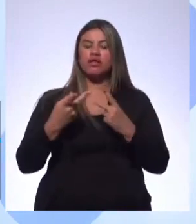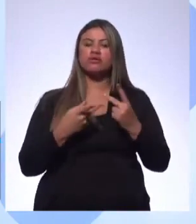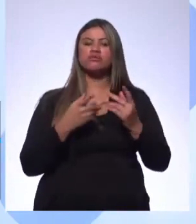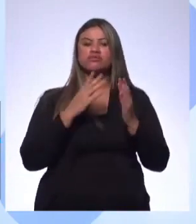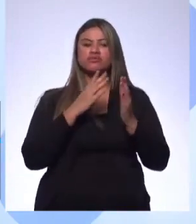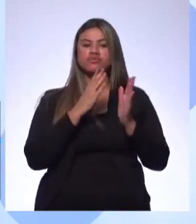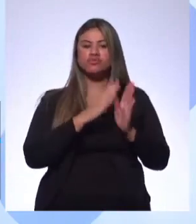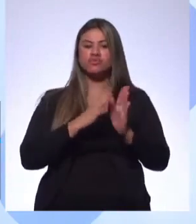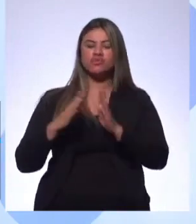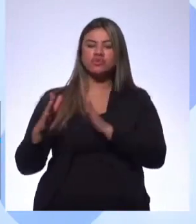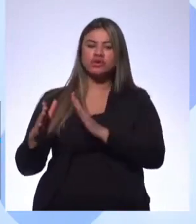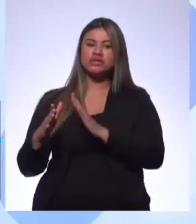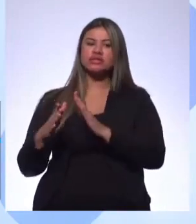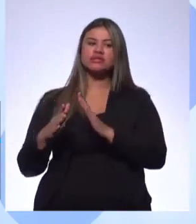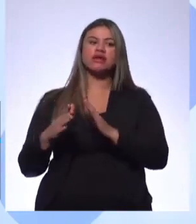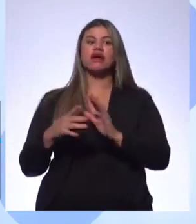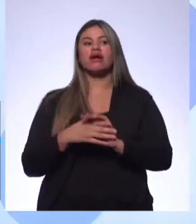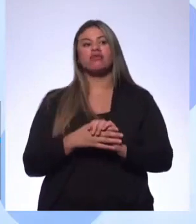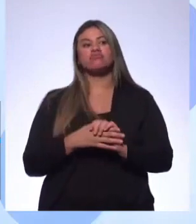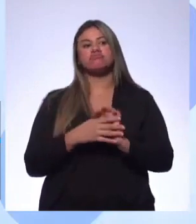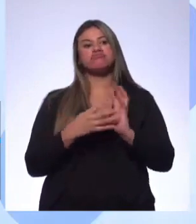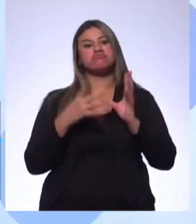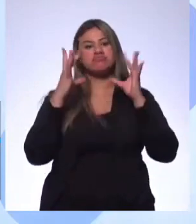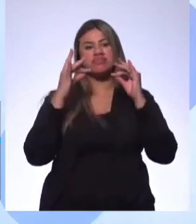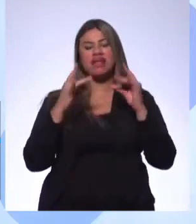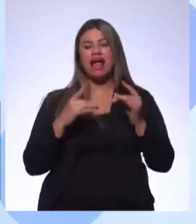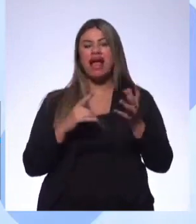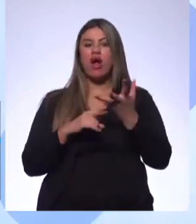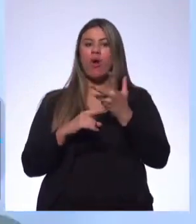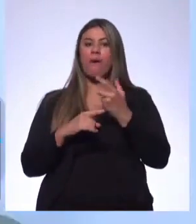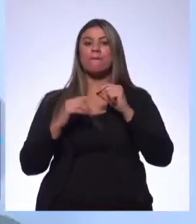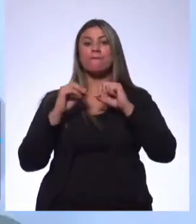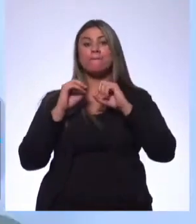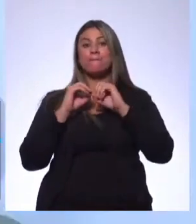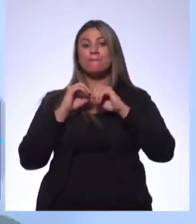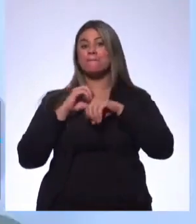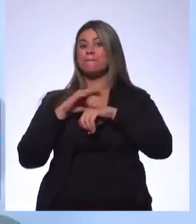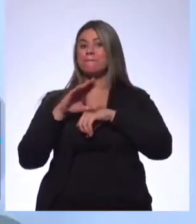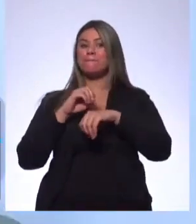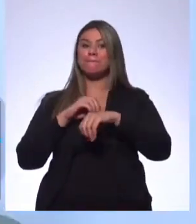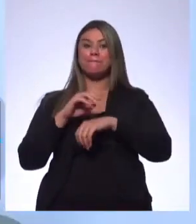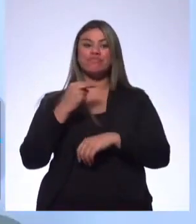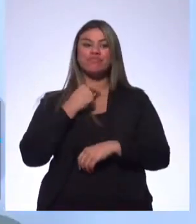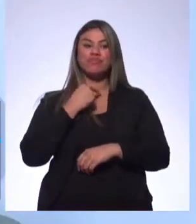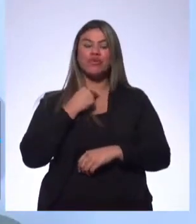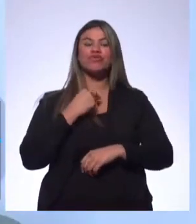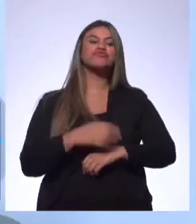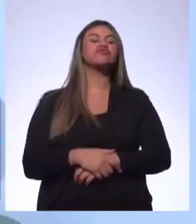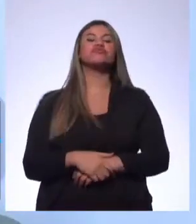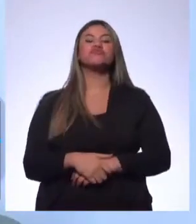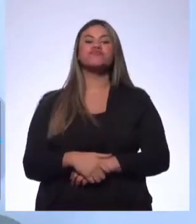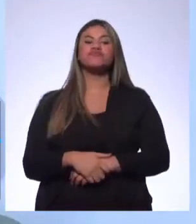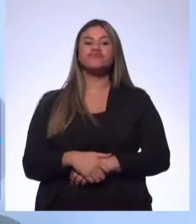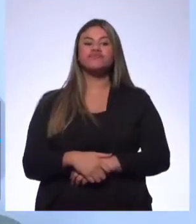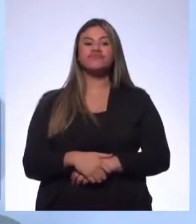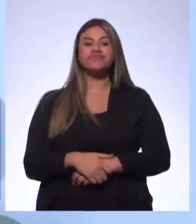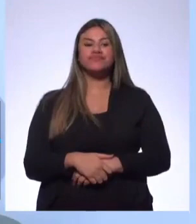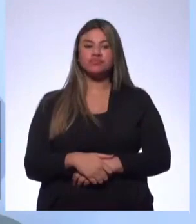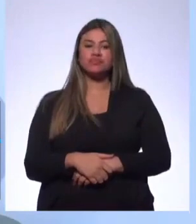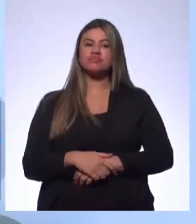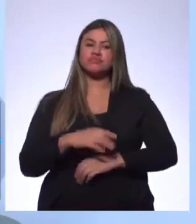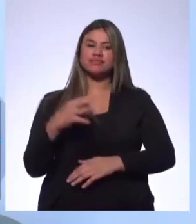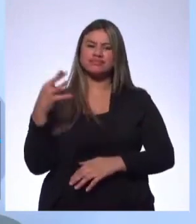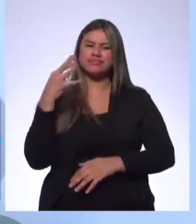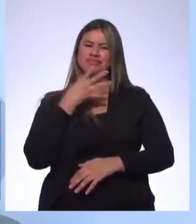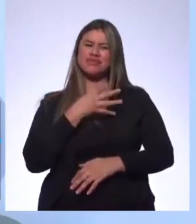que descreva a obra sem dar spoilers. É o que diz a Melissa. Ah, legal, né? Que o professor Mauro falou do spoiler. Então, você vai... Parece óbvio,